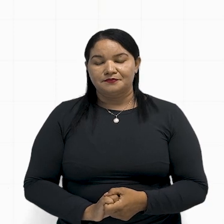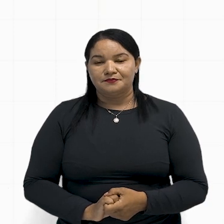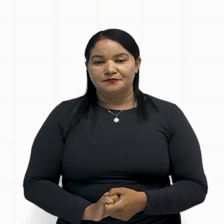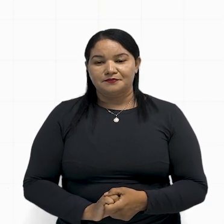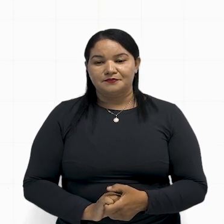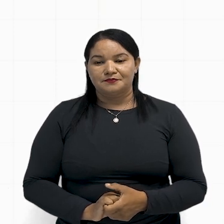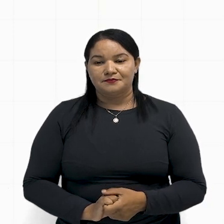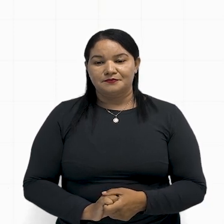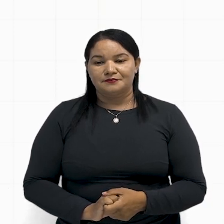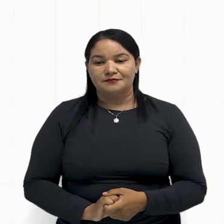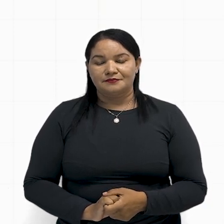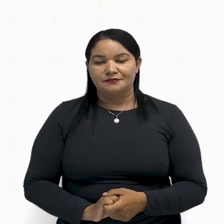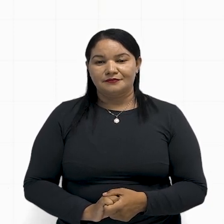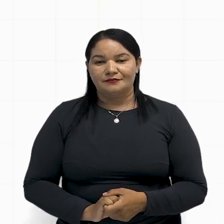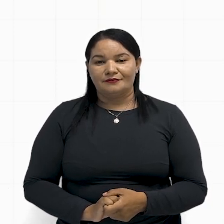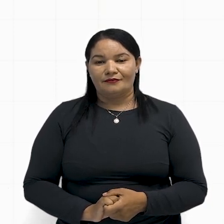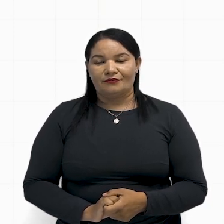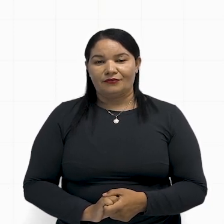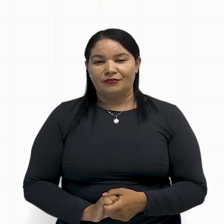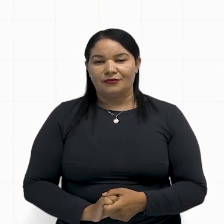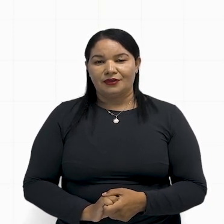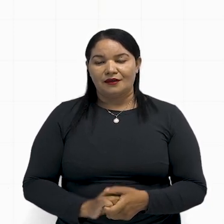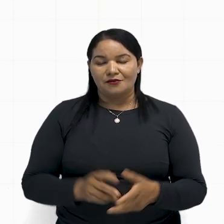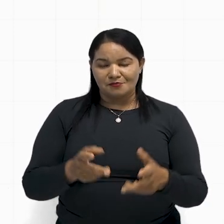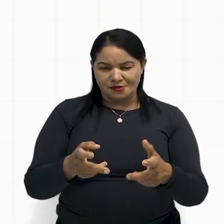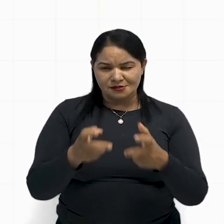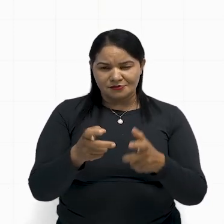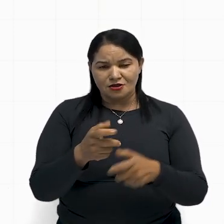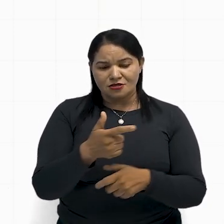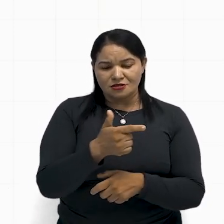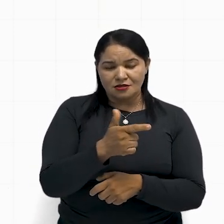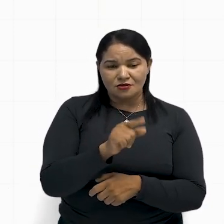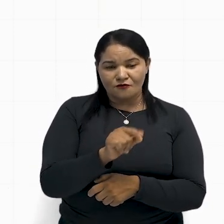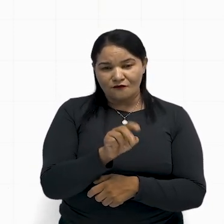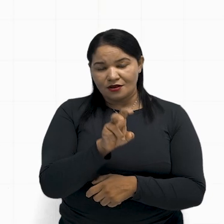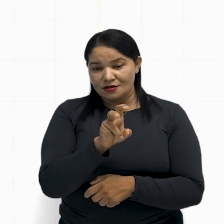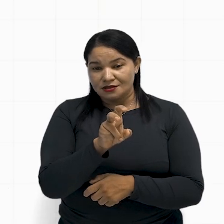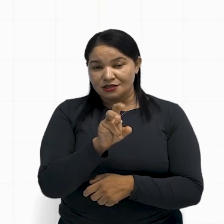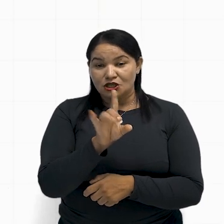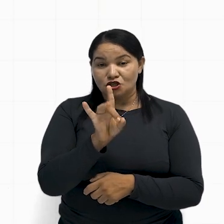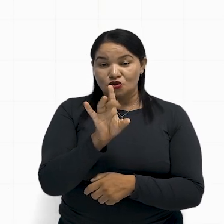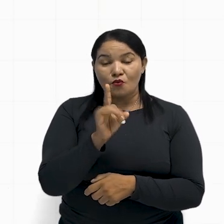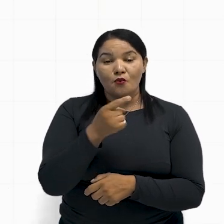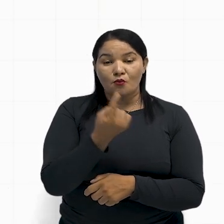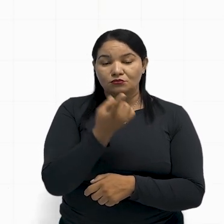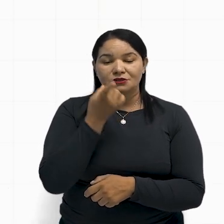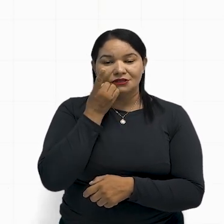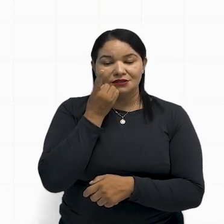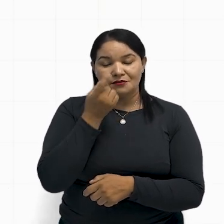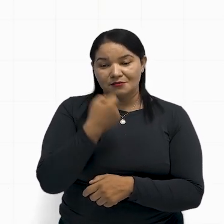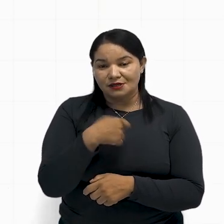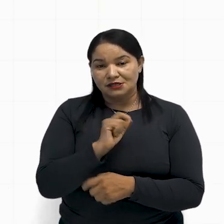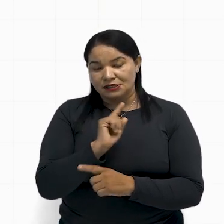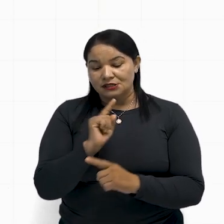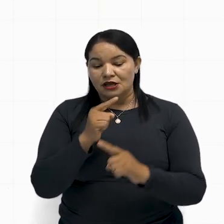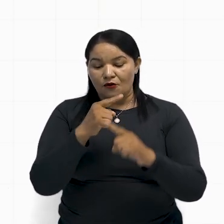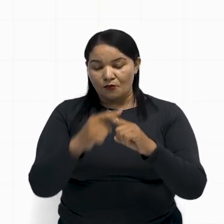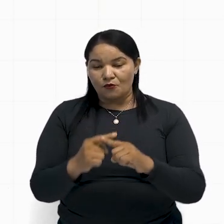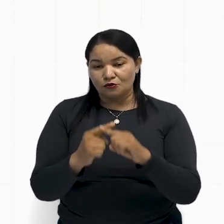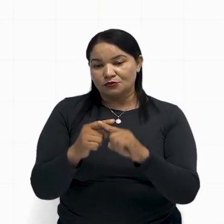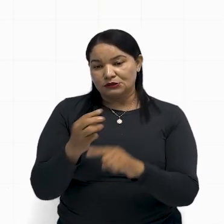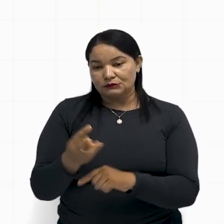é o trajeto somente de um dia. Como ele faz o trajeto três dias na semana, então, a gente precisa multiplicar por três.